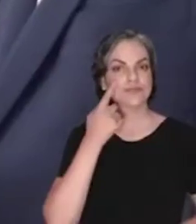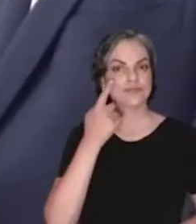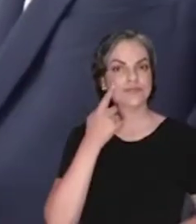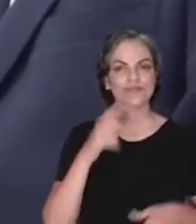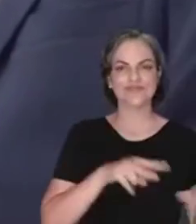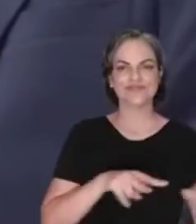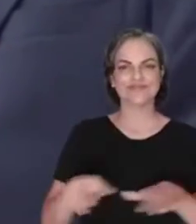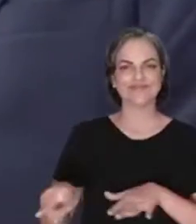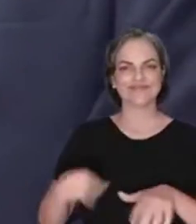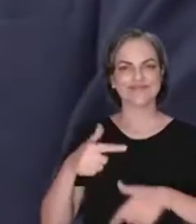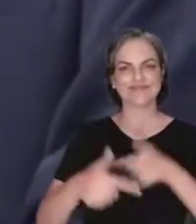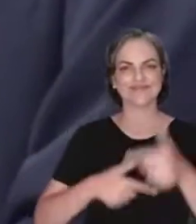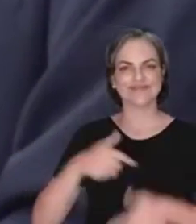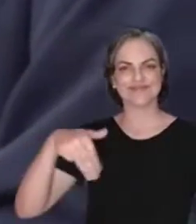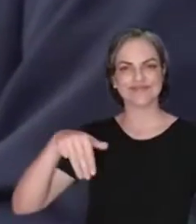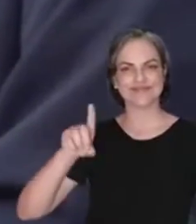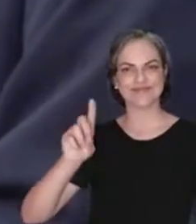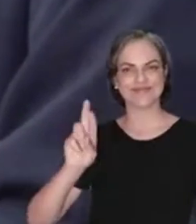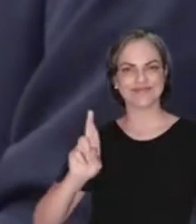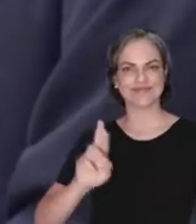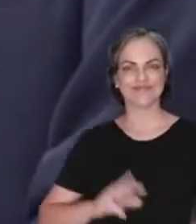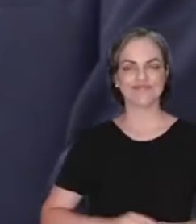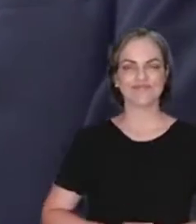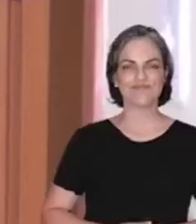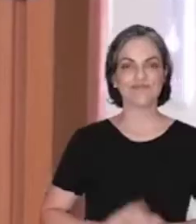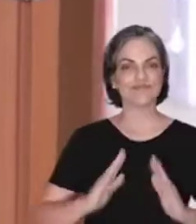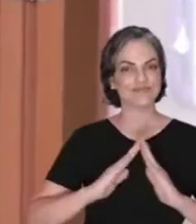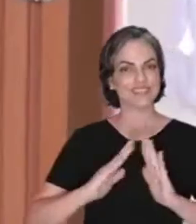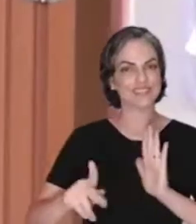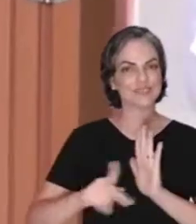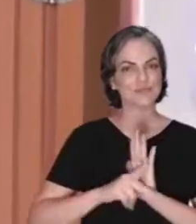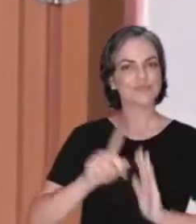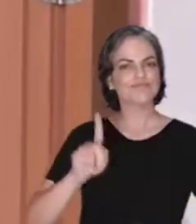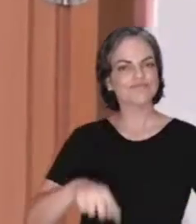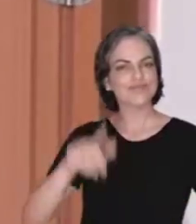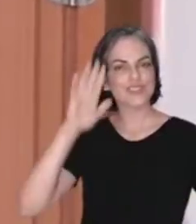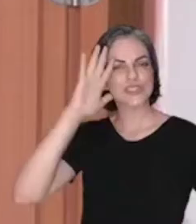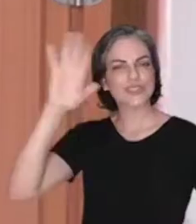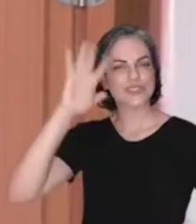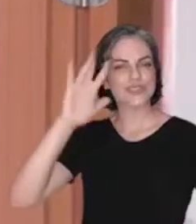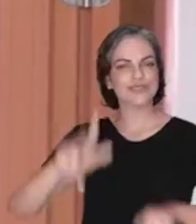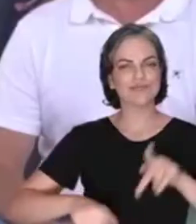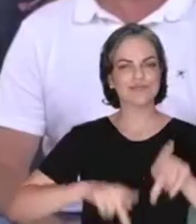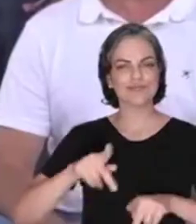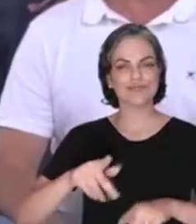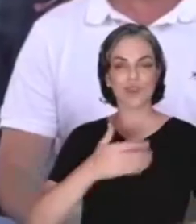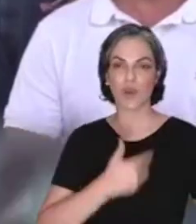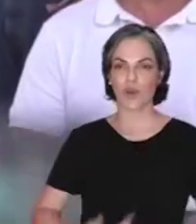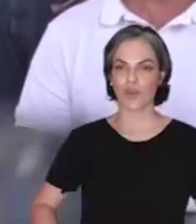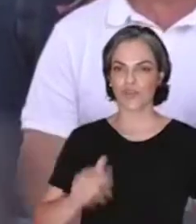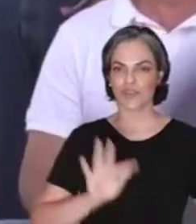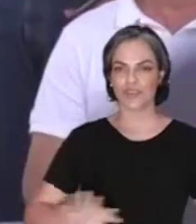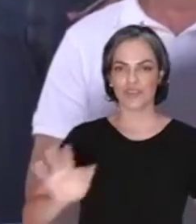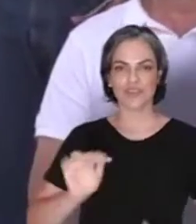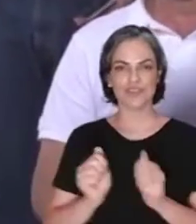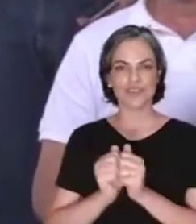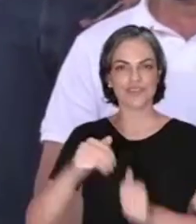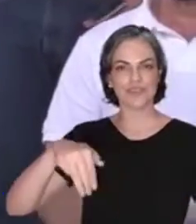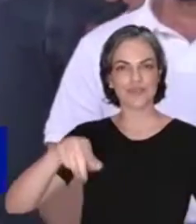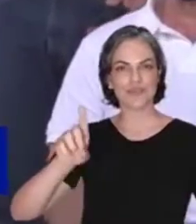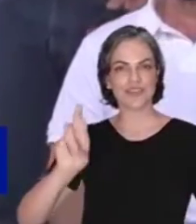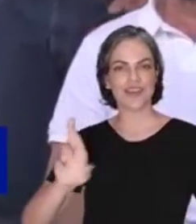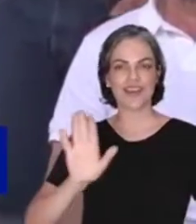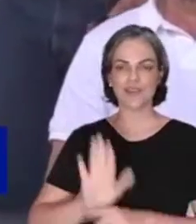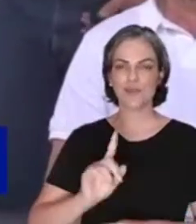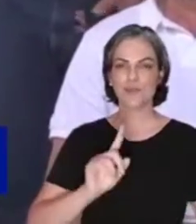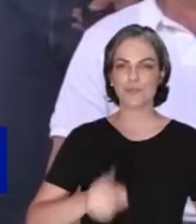Confira o que foi destaque na semana do MDR. A casa própria é o sonho de muita gente. E o governo federal, por meio do MDR,